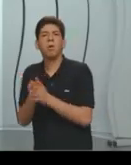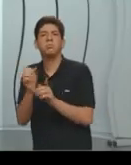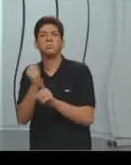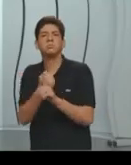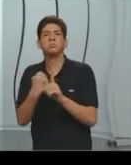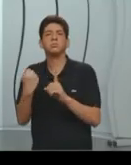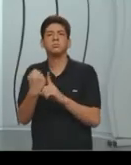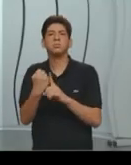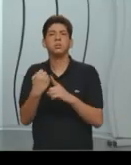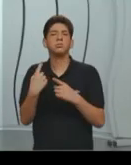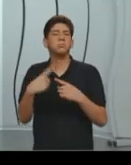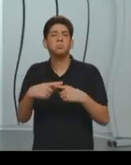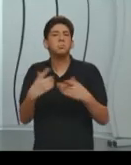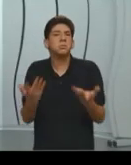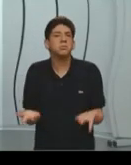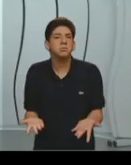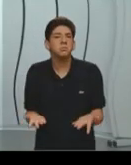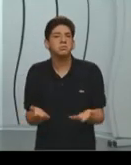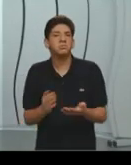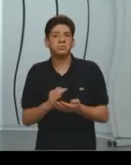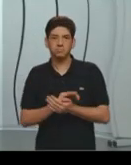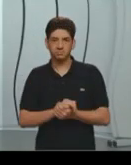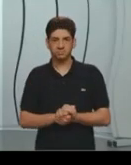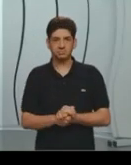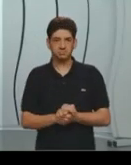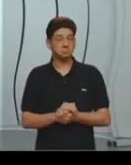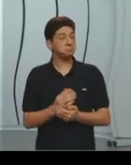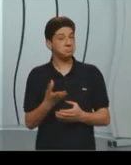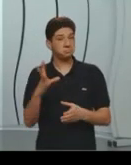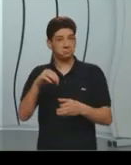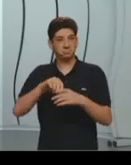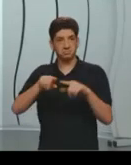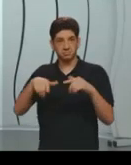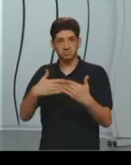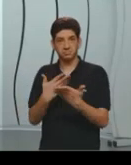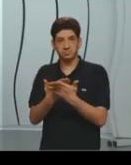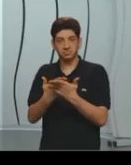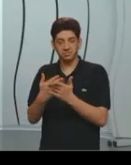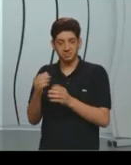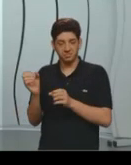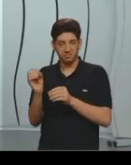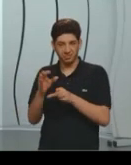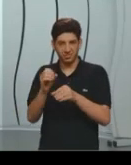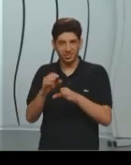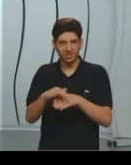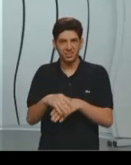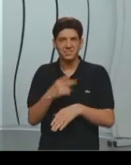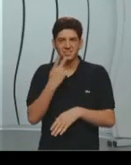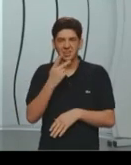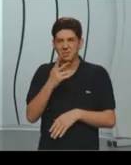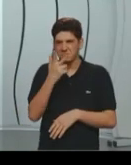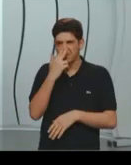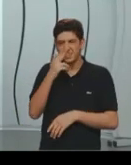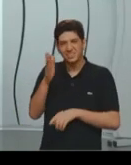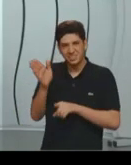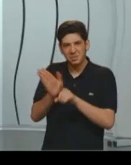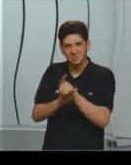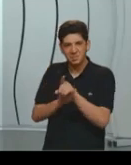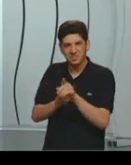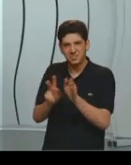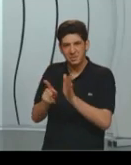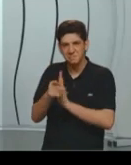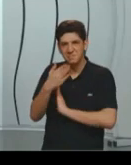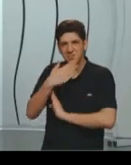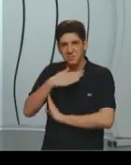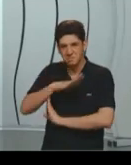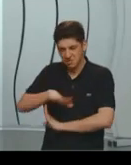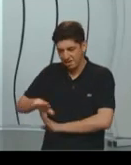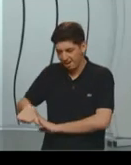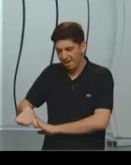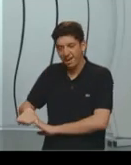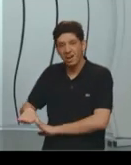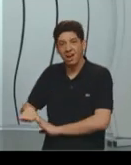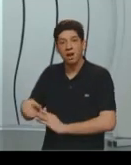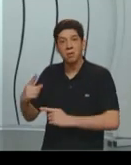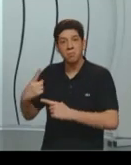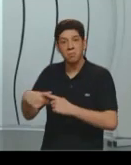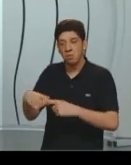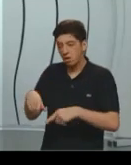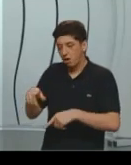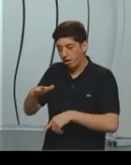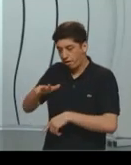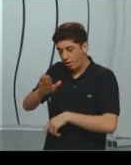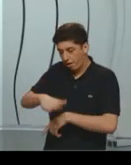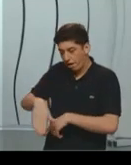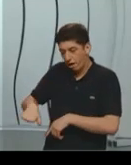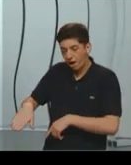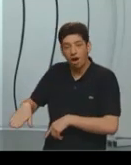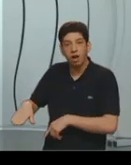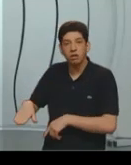sala de aula, inclusive eu costumo falar com os alunos. Essa é a pergunta para neném. Geralmente as crianças que ainda não estão atuadas